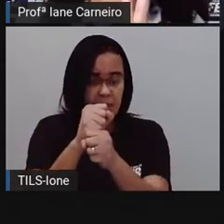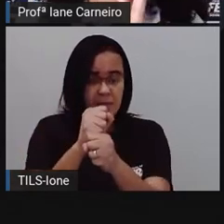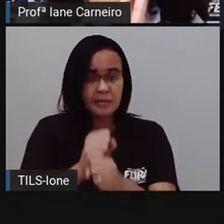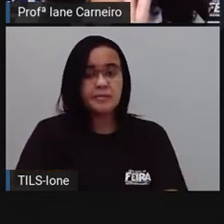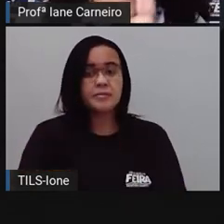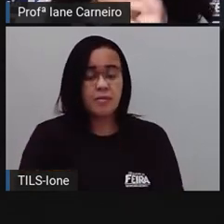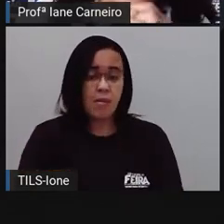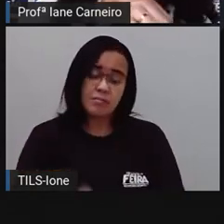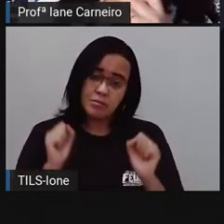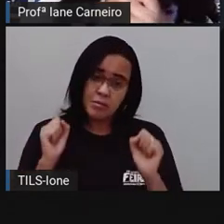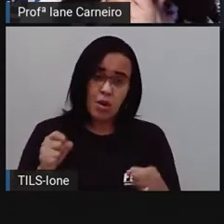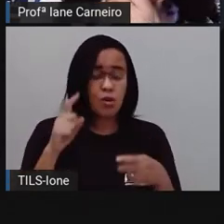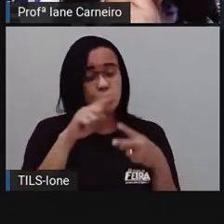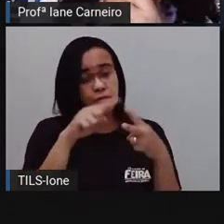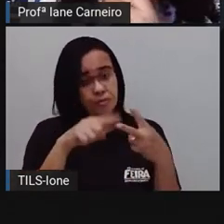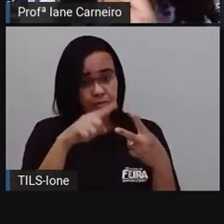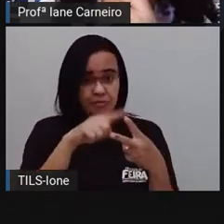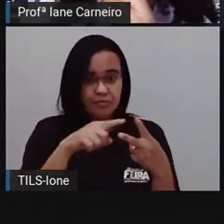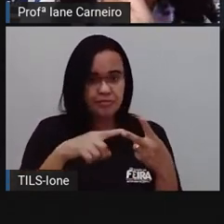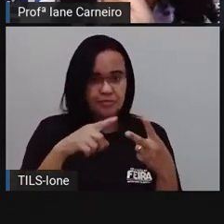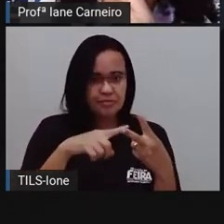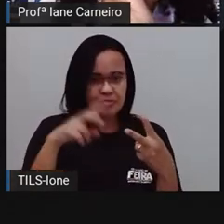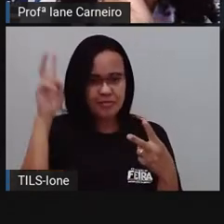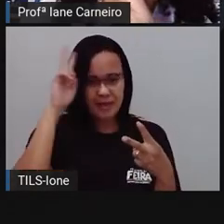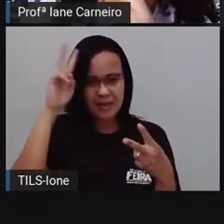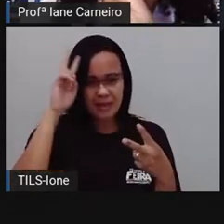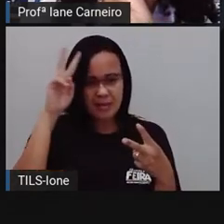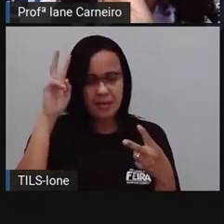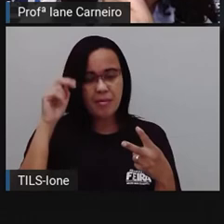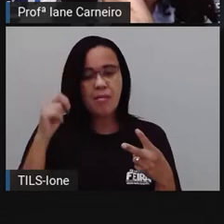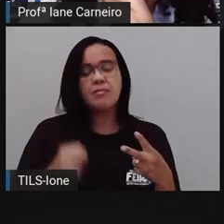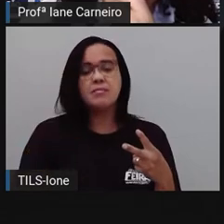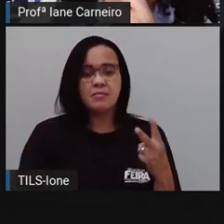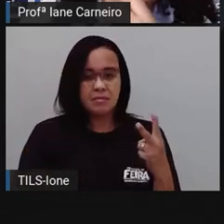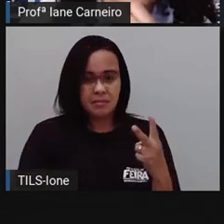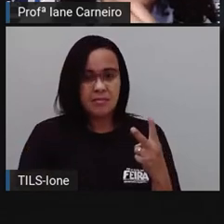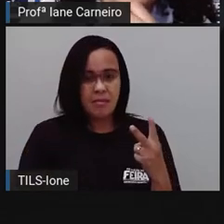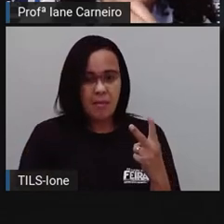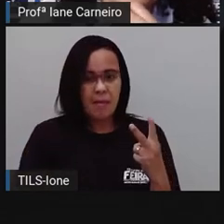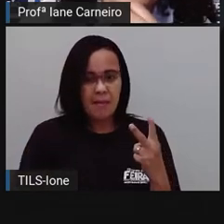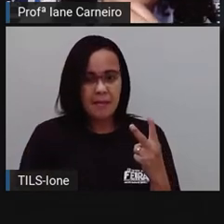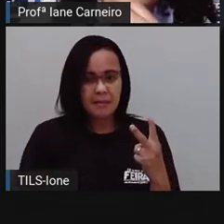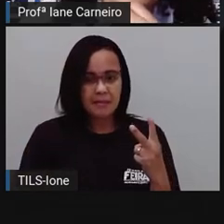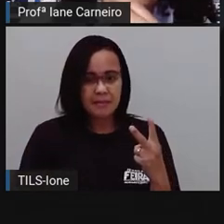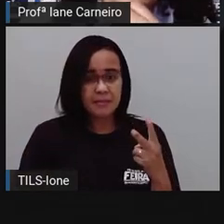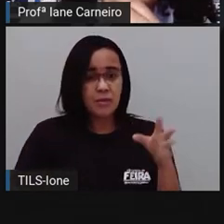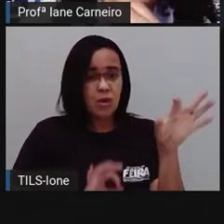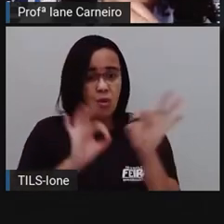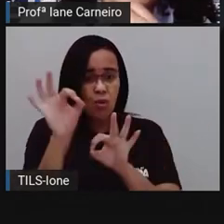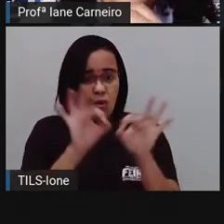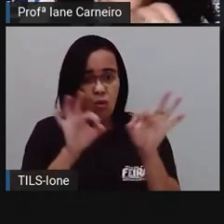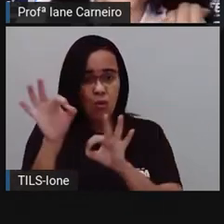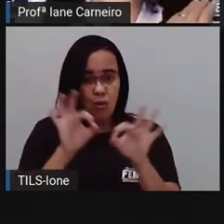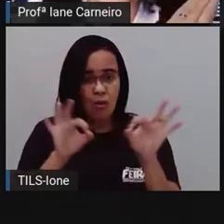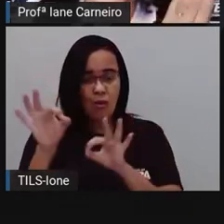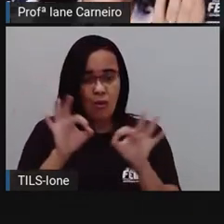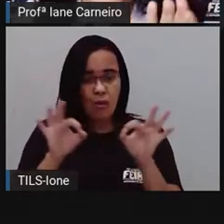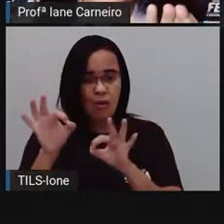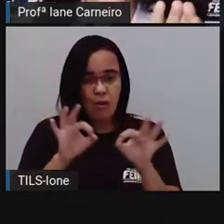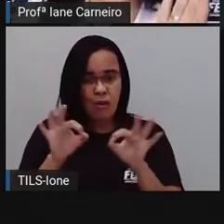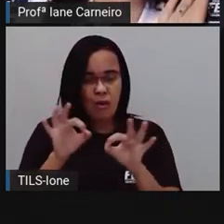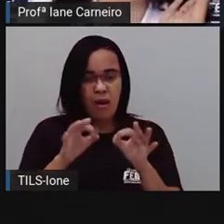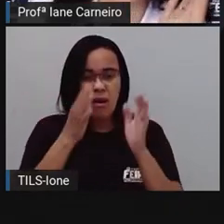duas coisas, ó. A gente lembra... Vocês lembram que a Pró falou, ó. Que aqui os números a gente organiza, né? Os números, eles têm